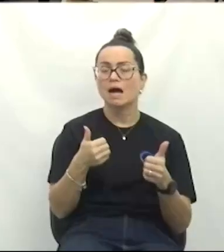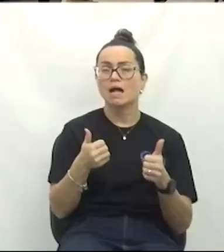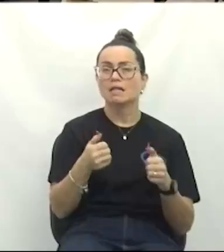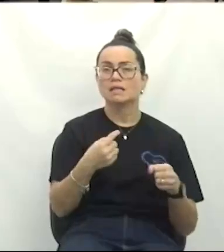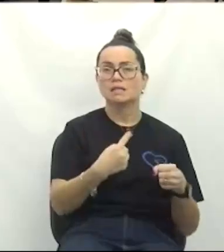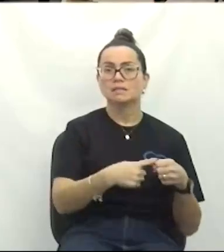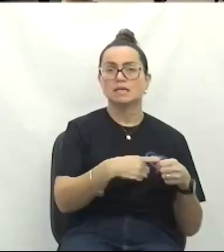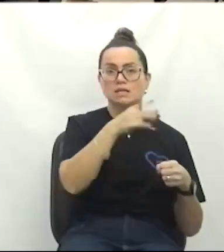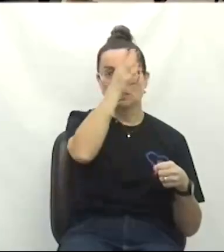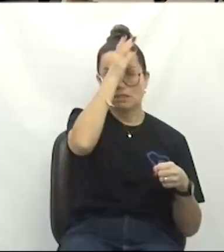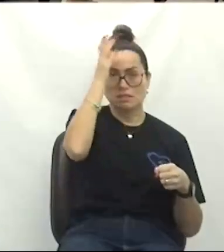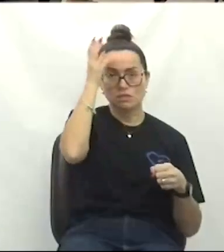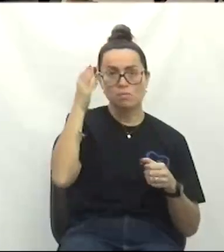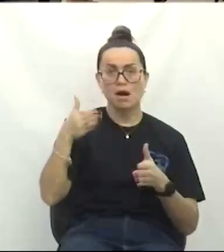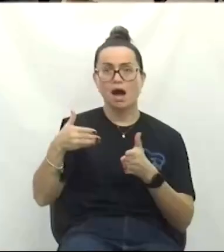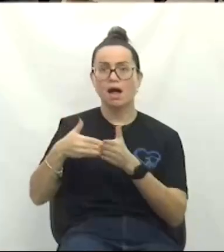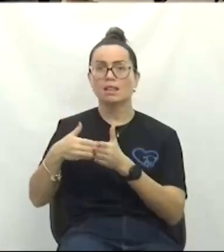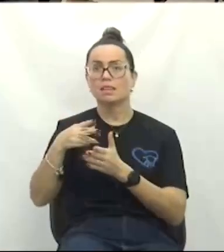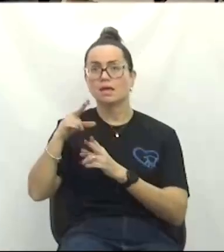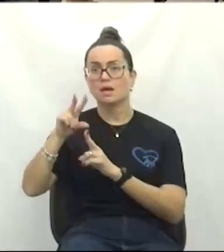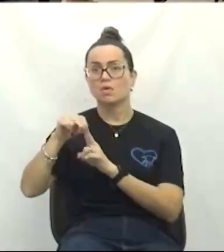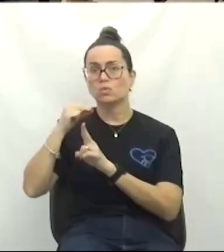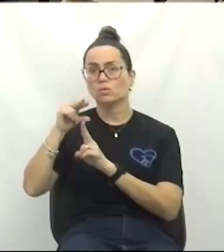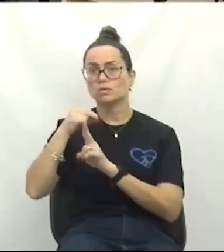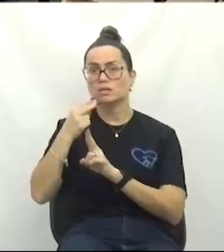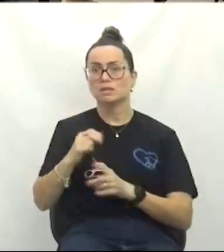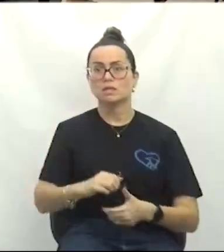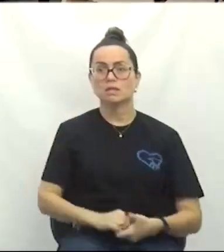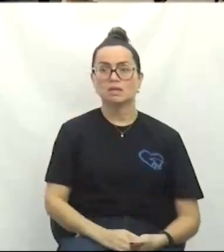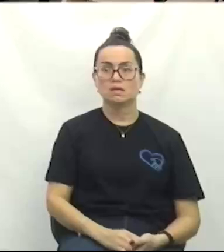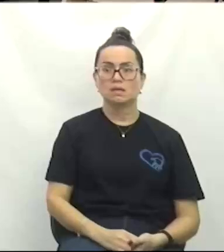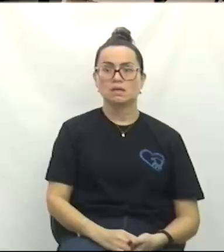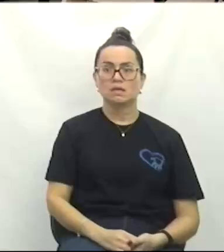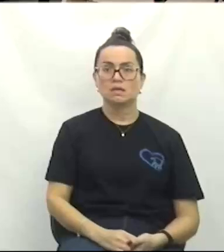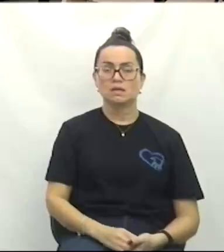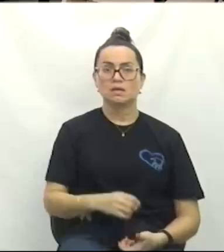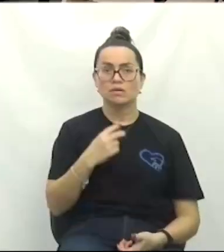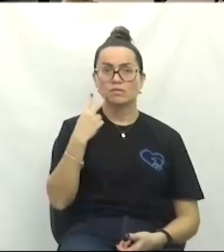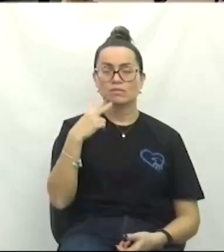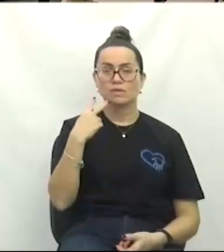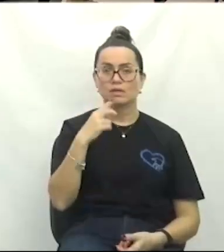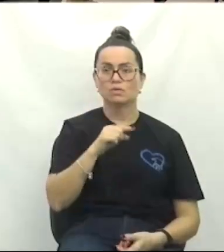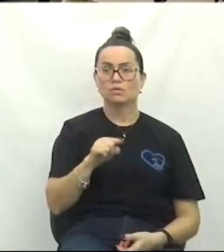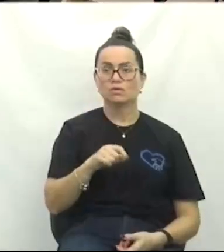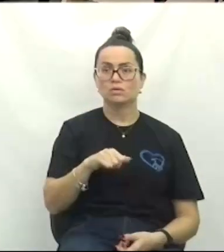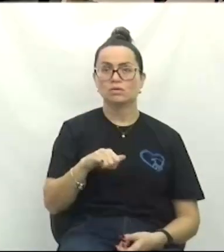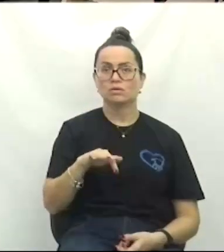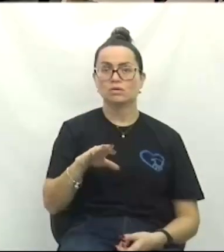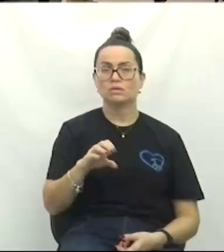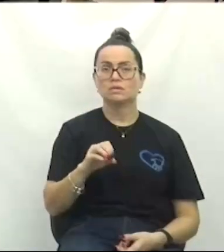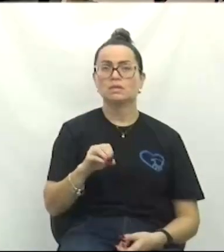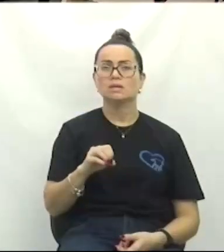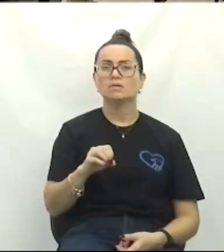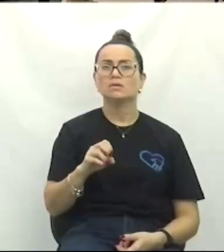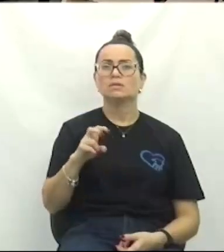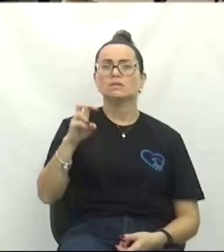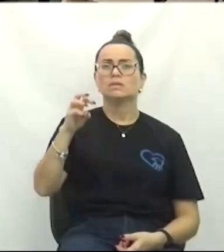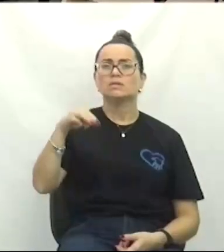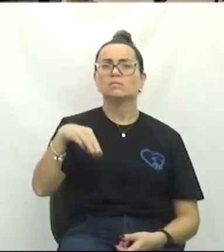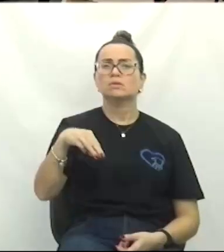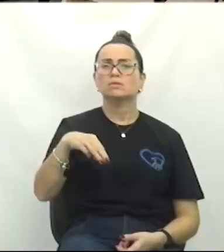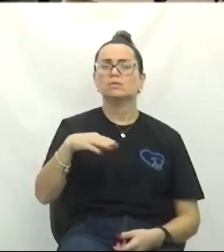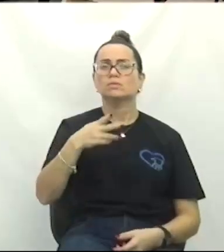está em discussão com a palavra... Vereador Zairo José... O senhor vai ter cinco minutos, o